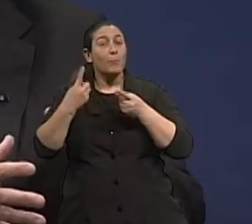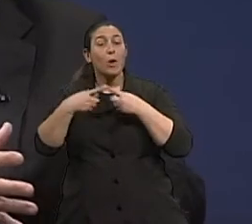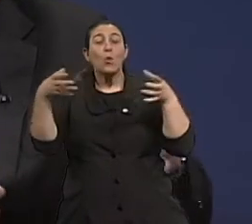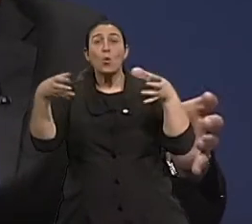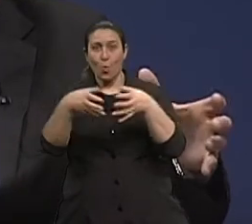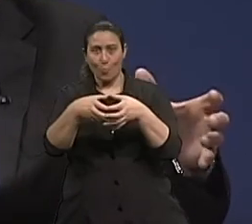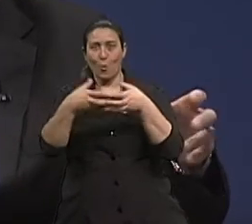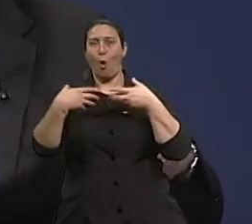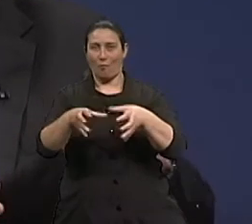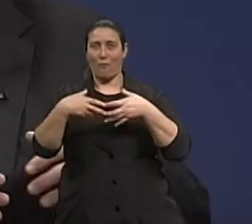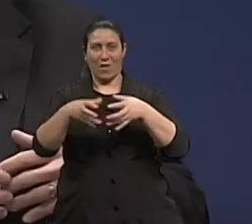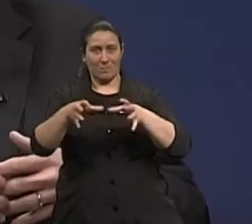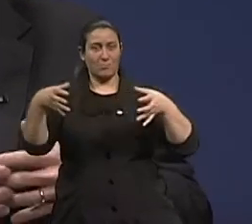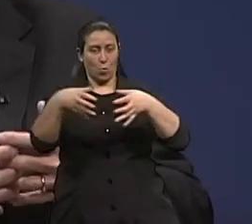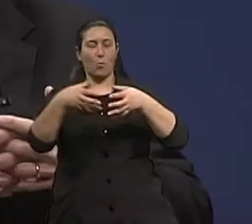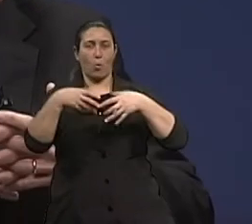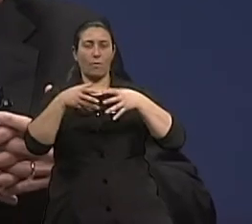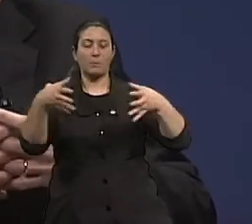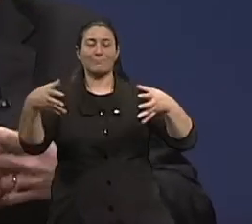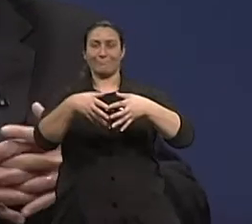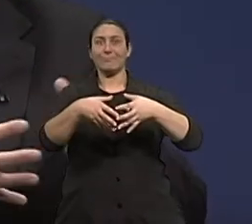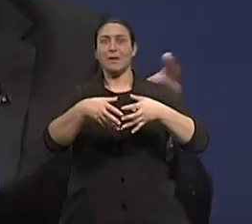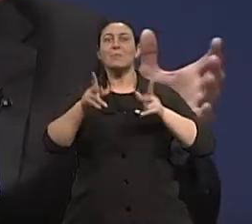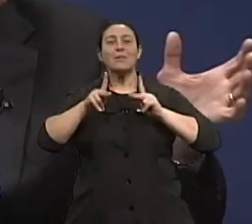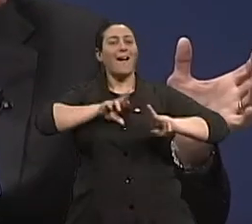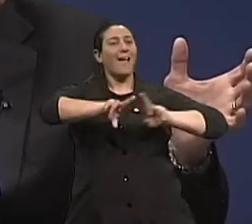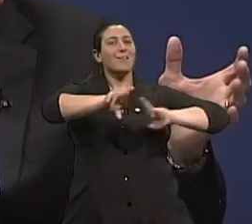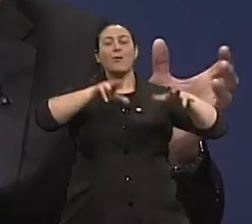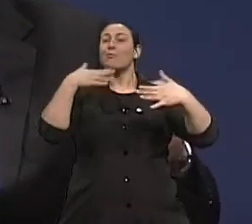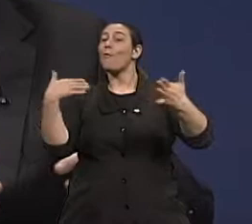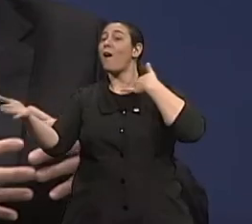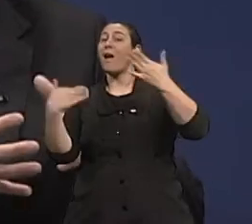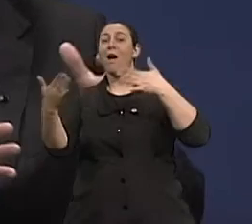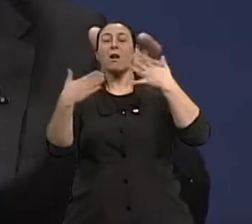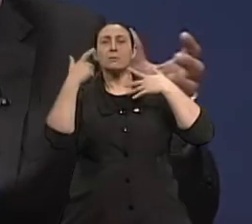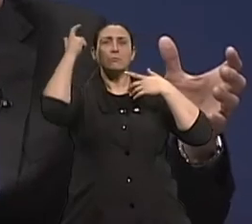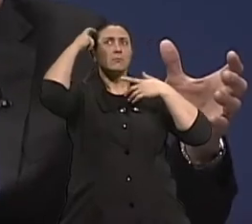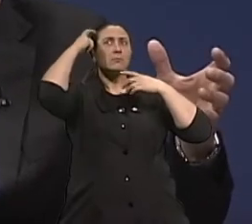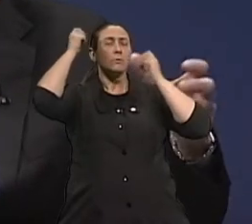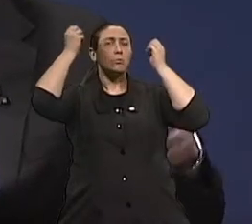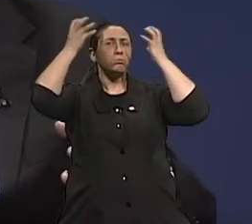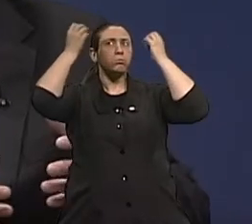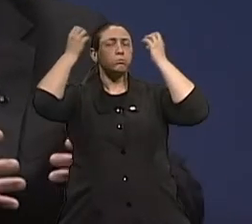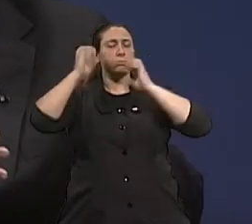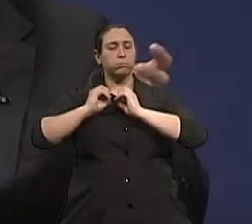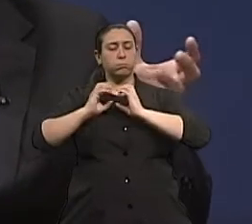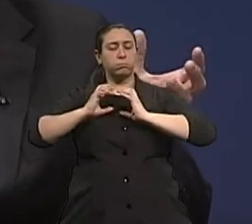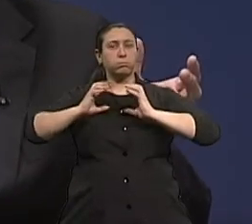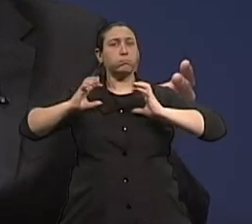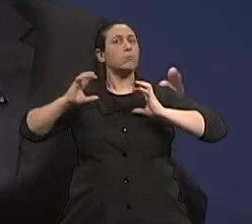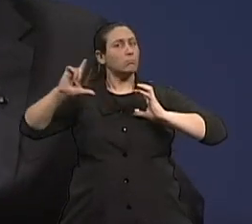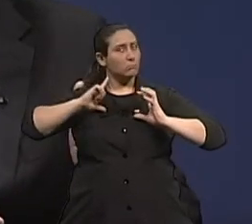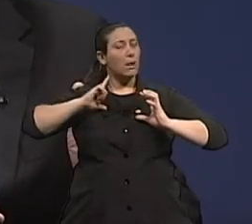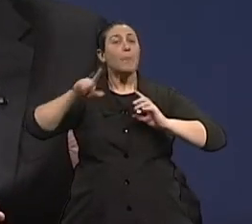pessoas se encontram, aumentam assim os seus relacionamentos, fazem novos amigos, discutem as